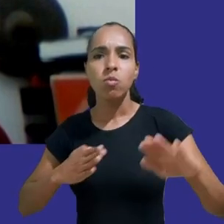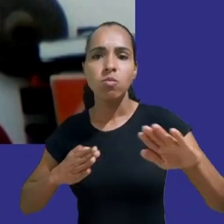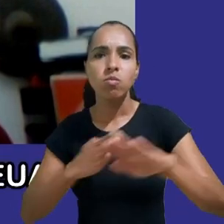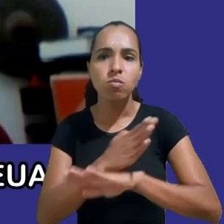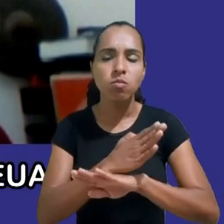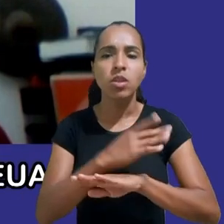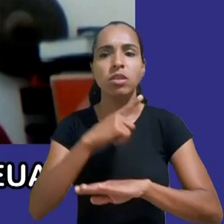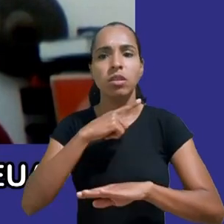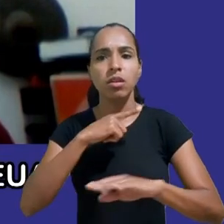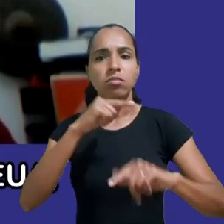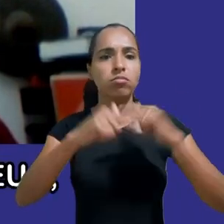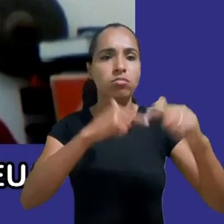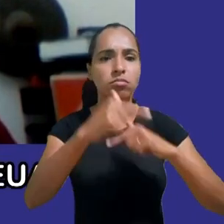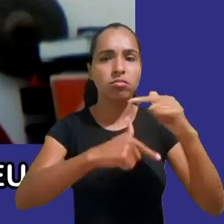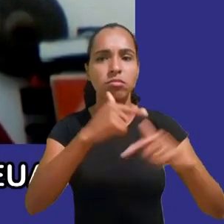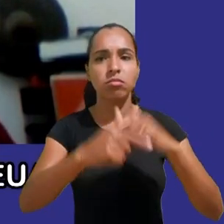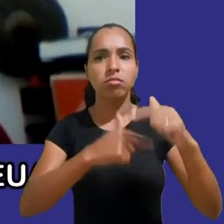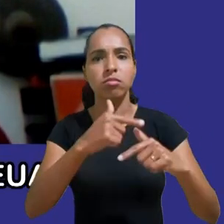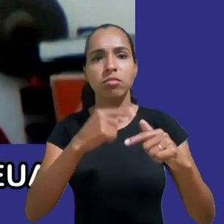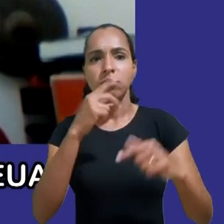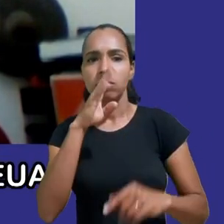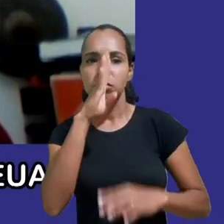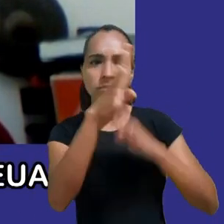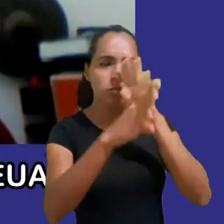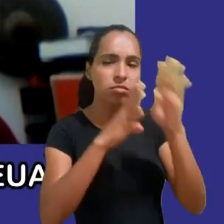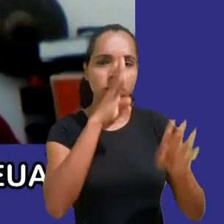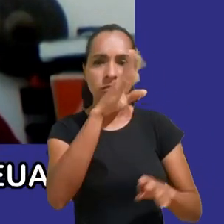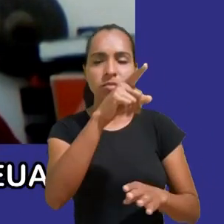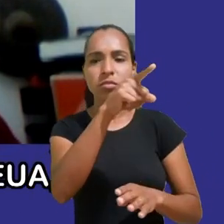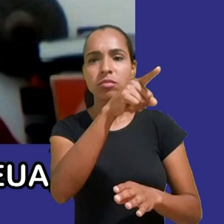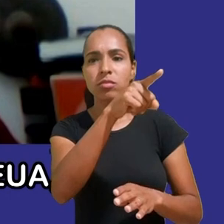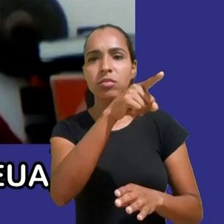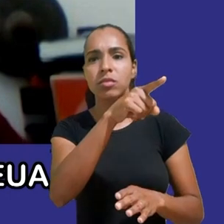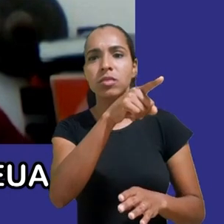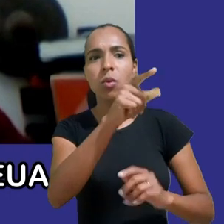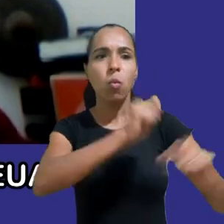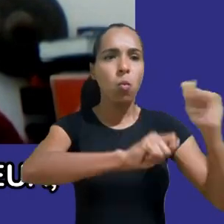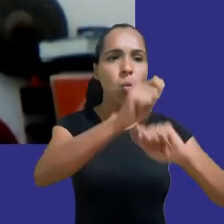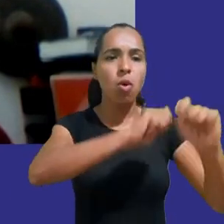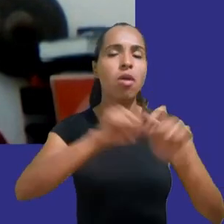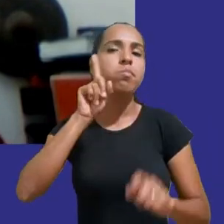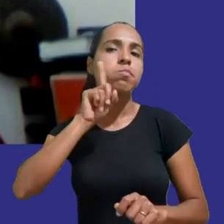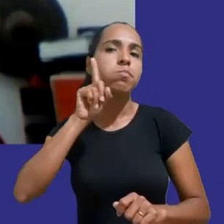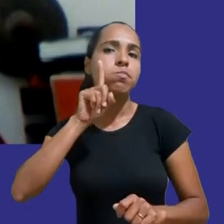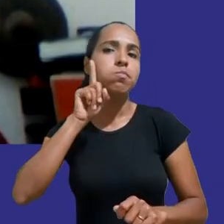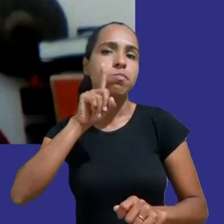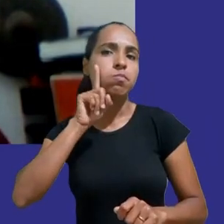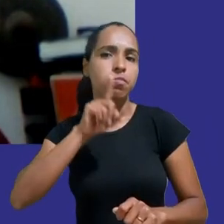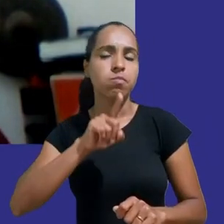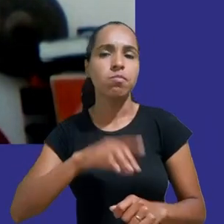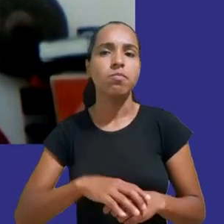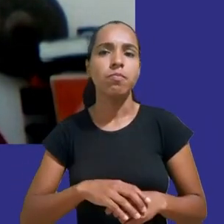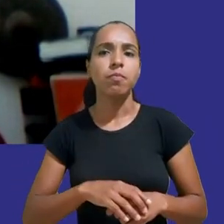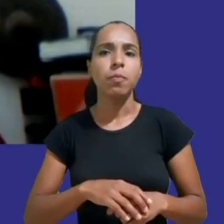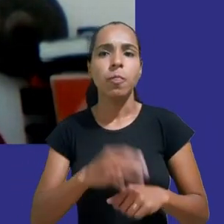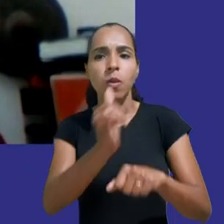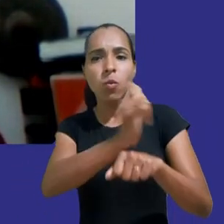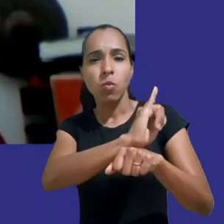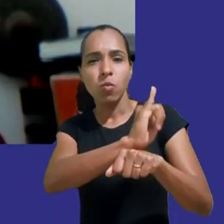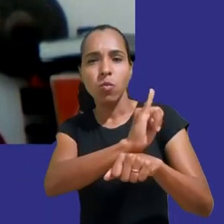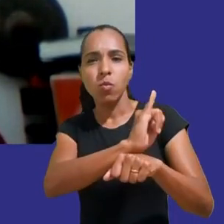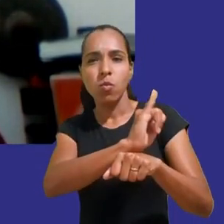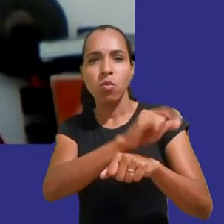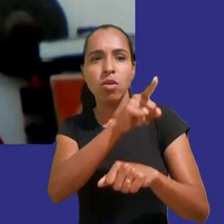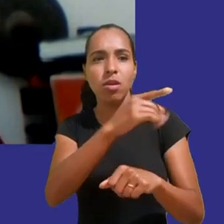organização encaminhou à Comissão Federal de Comércio dos Estados Unidos a partir da qual o YouTube foi condenado a pagar uma multa de